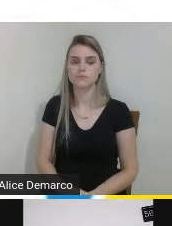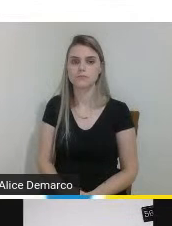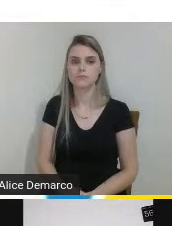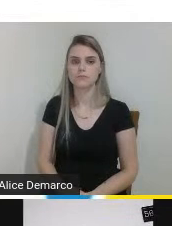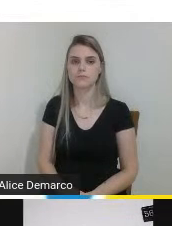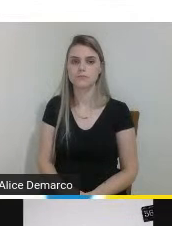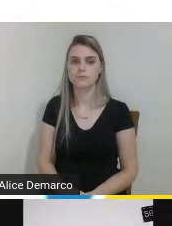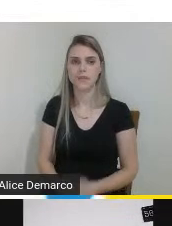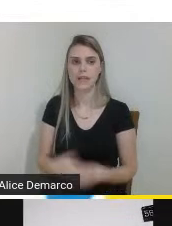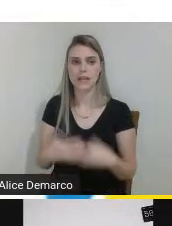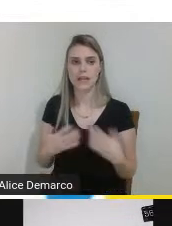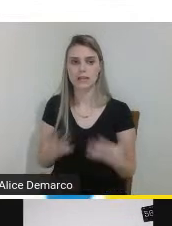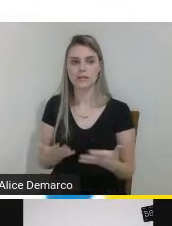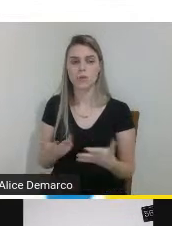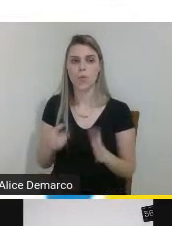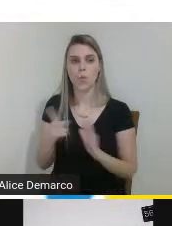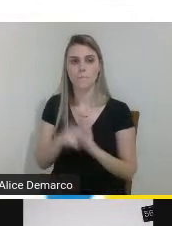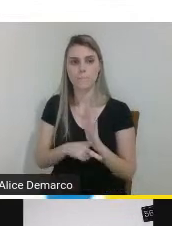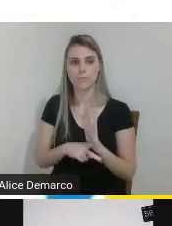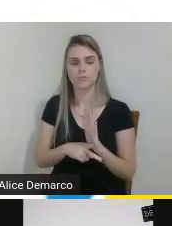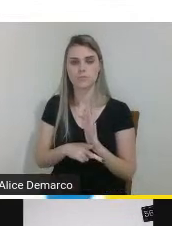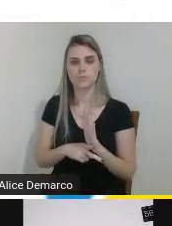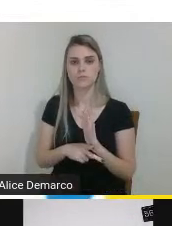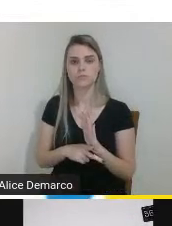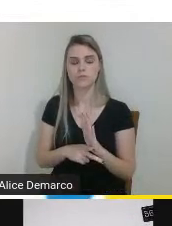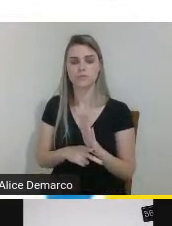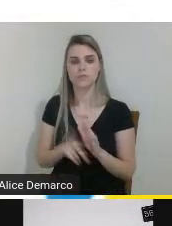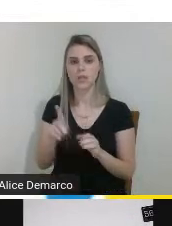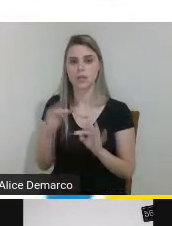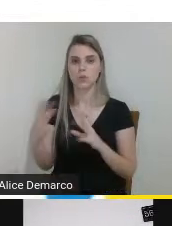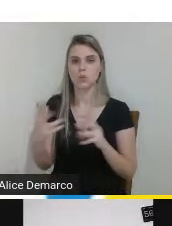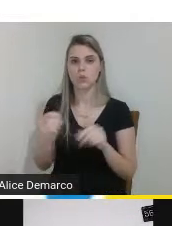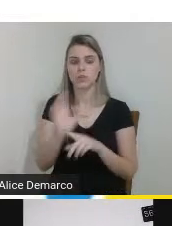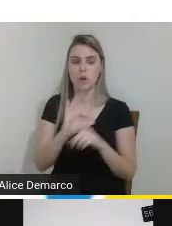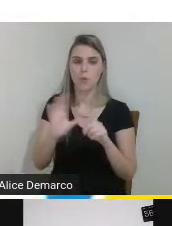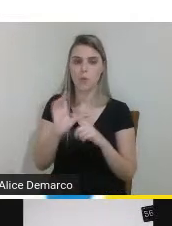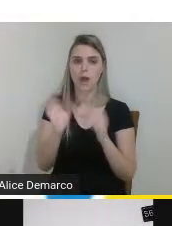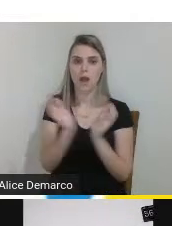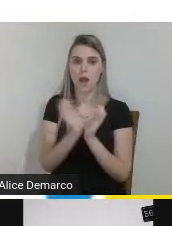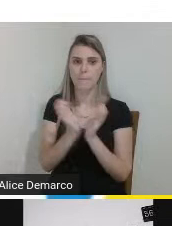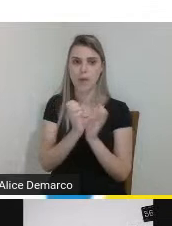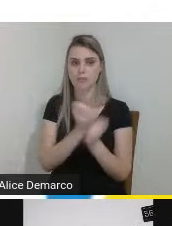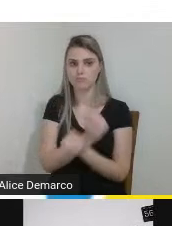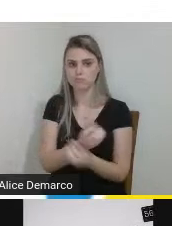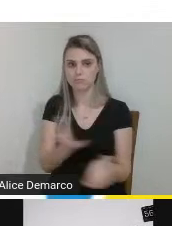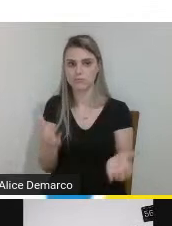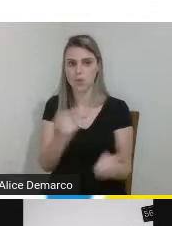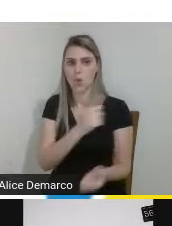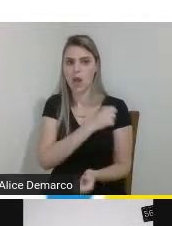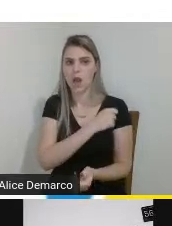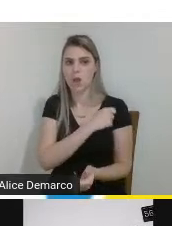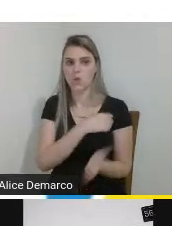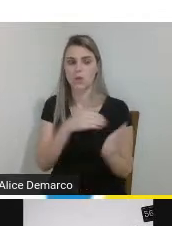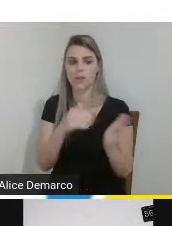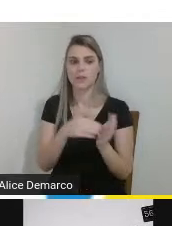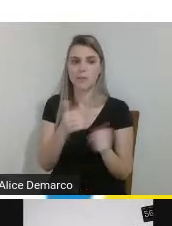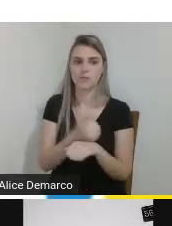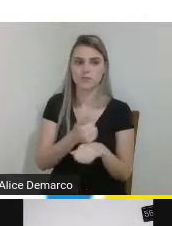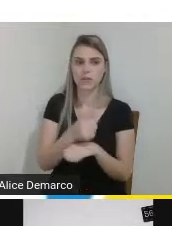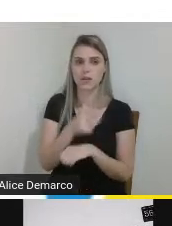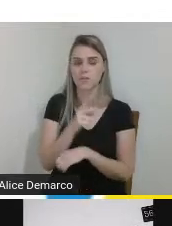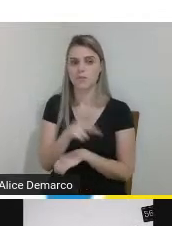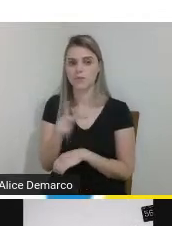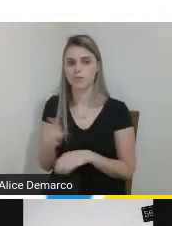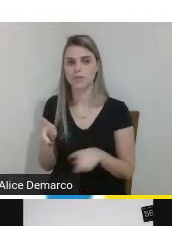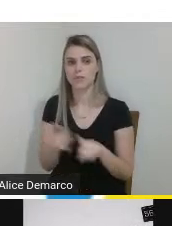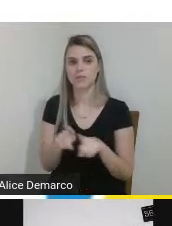então o nosso projeto ele beneficiou toda a comunidade da pai desde os alunos aos profissionais os professores e